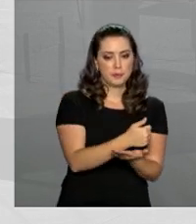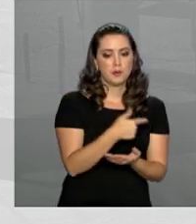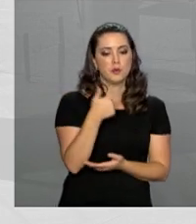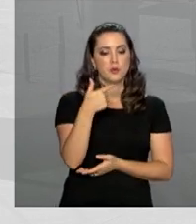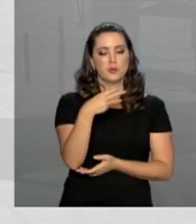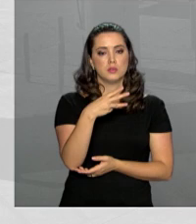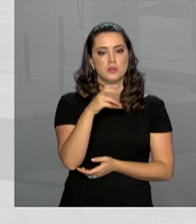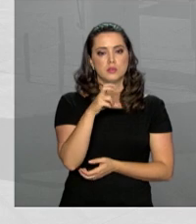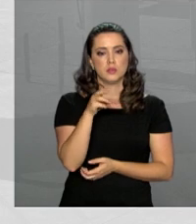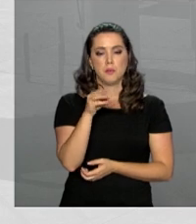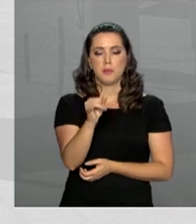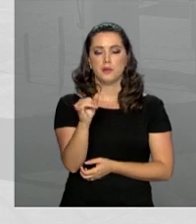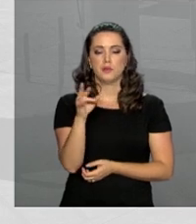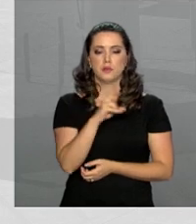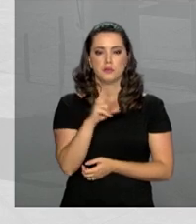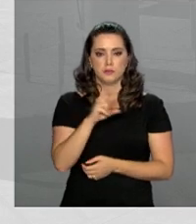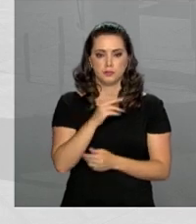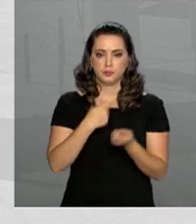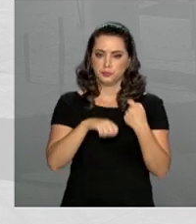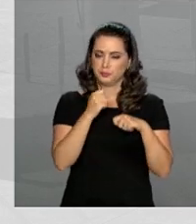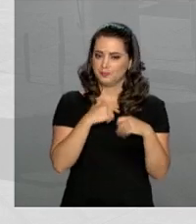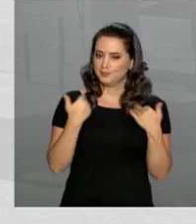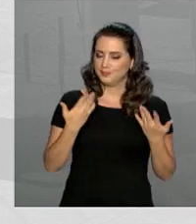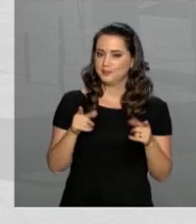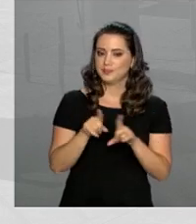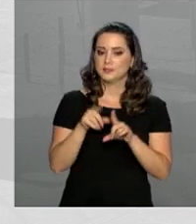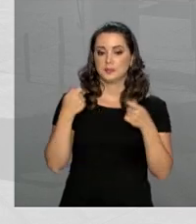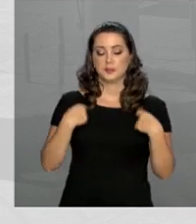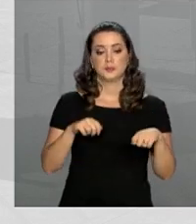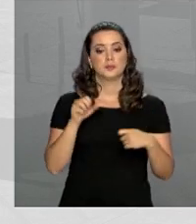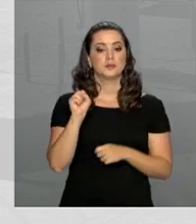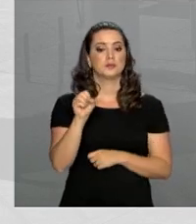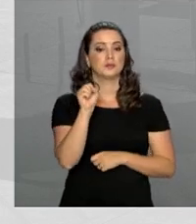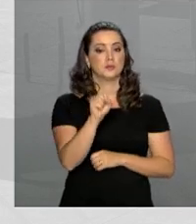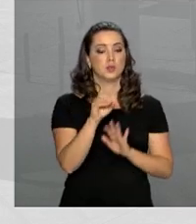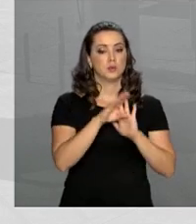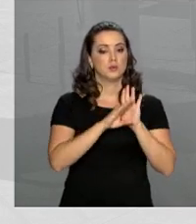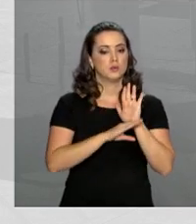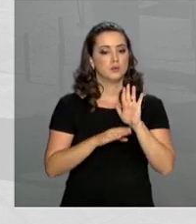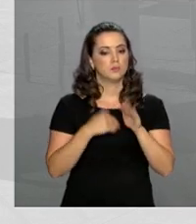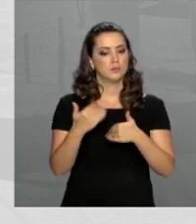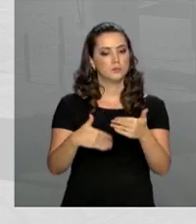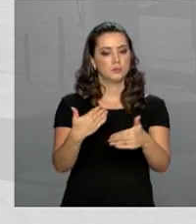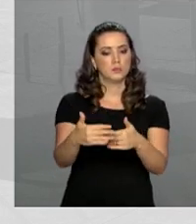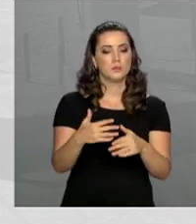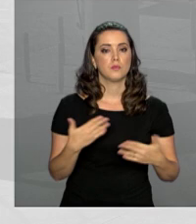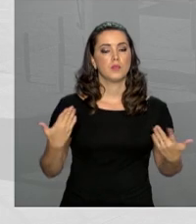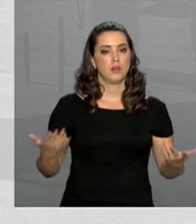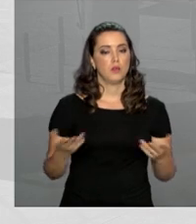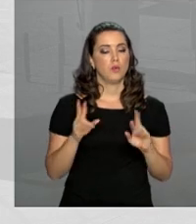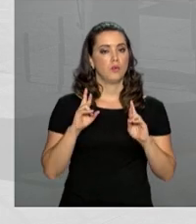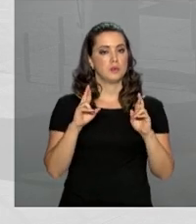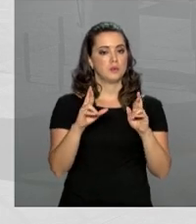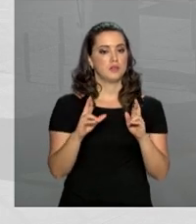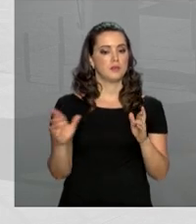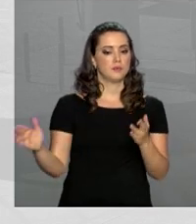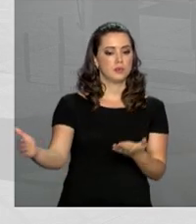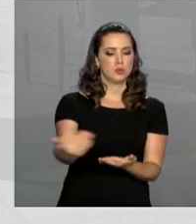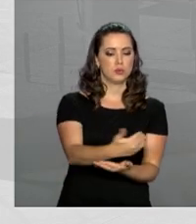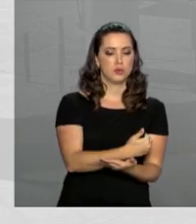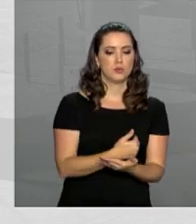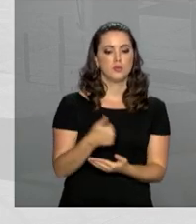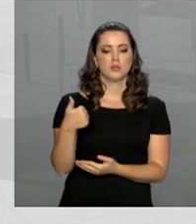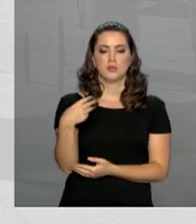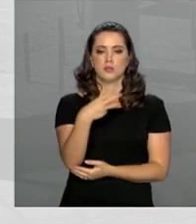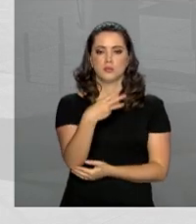reais para a economia brasileira. E ainda há 88 projetos em andamento, com a previsão de arrecadação